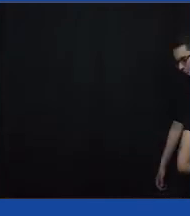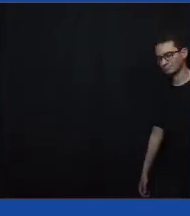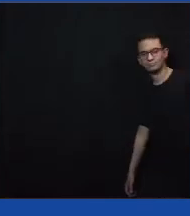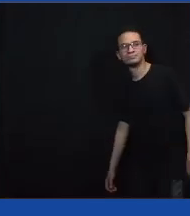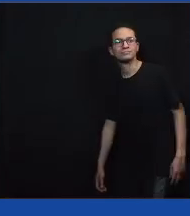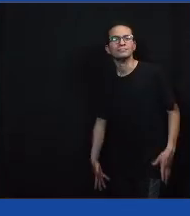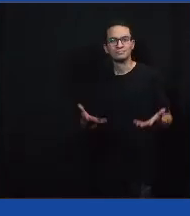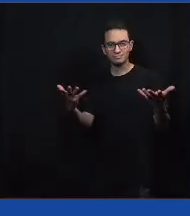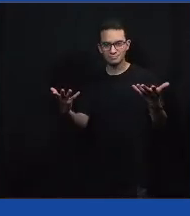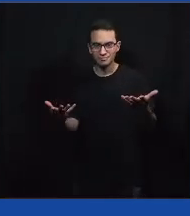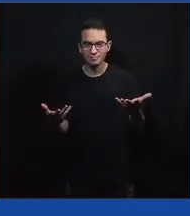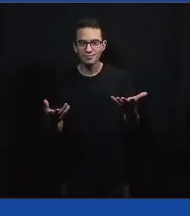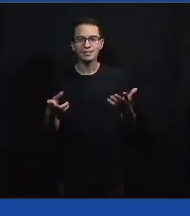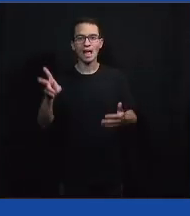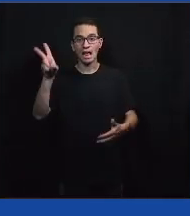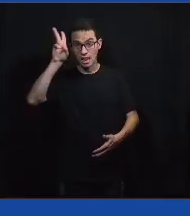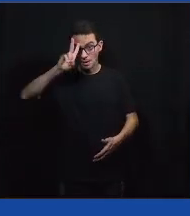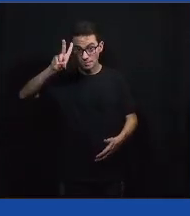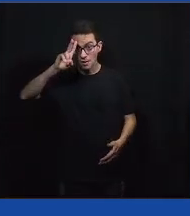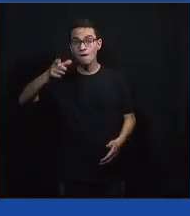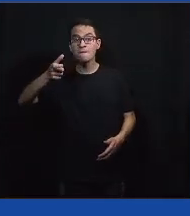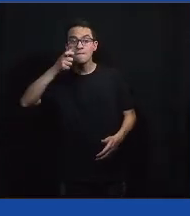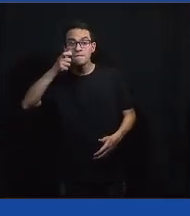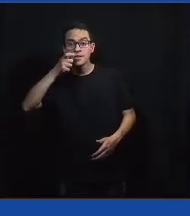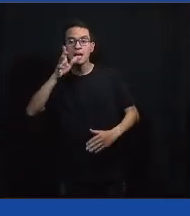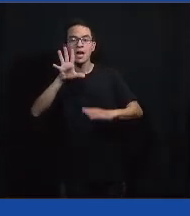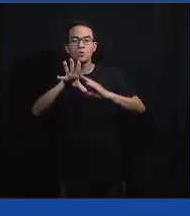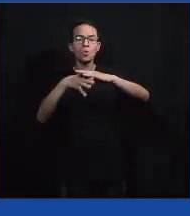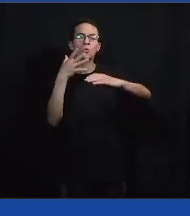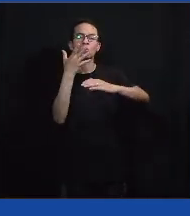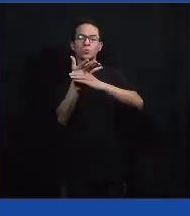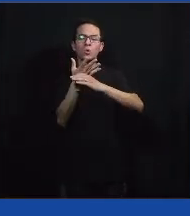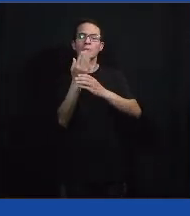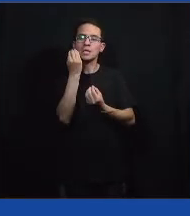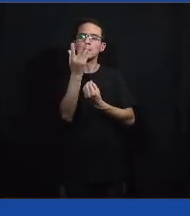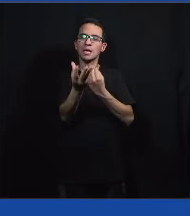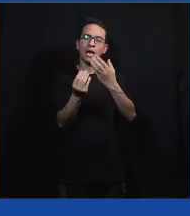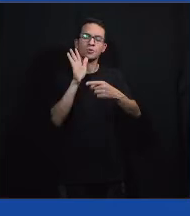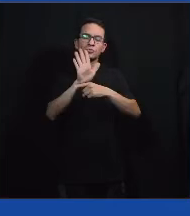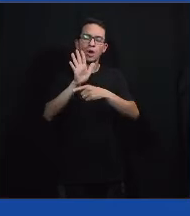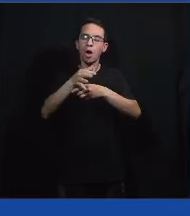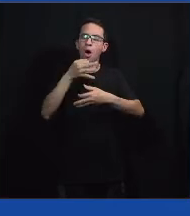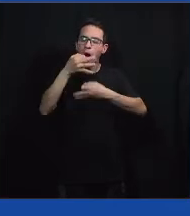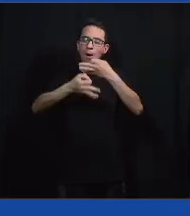Lembrando que quem está ali assistindo no YouTube pode contribuir também que a gente vai dando uma olhada nos comentários.